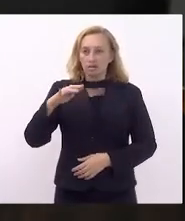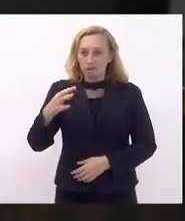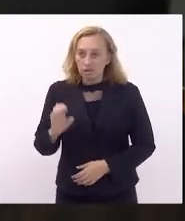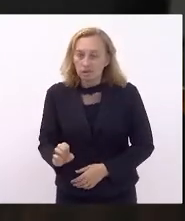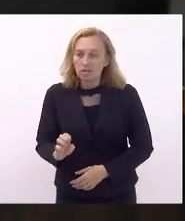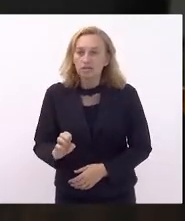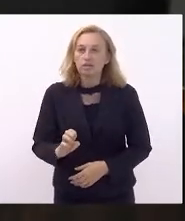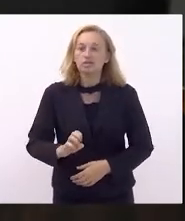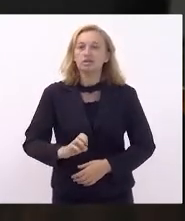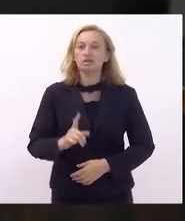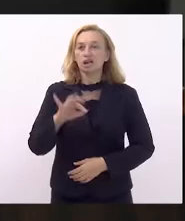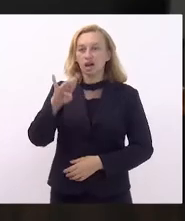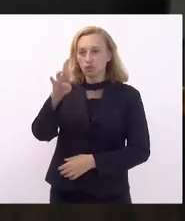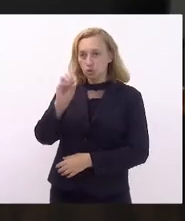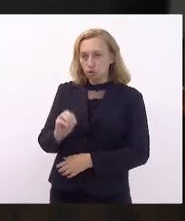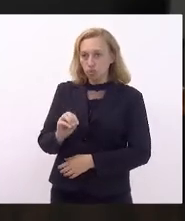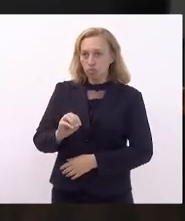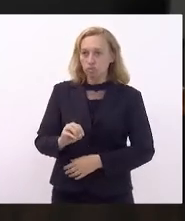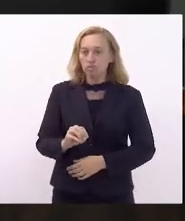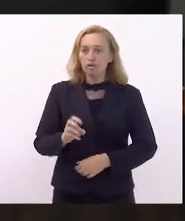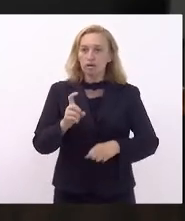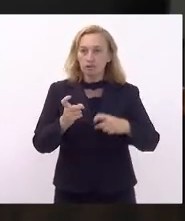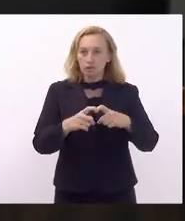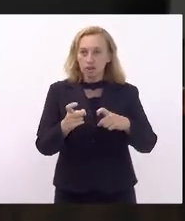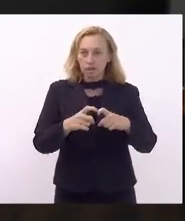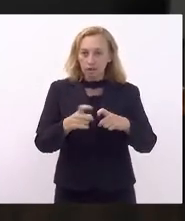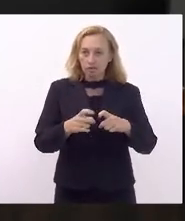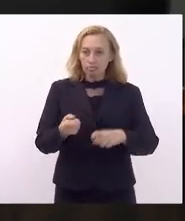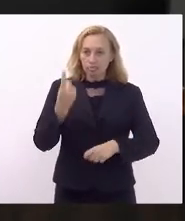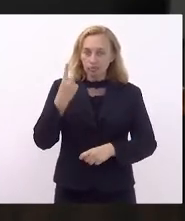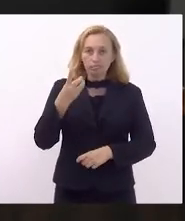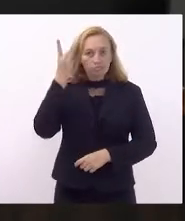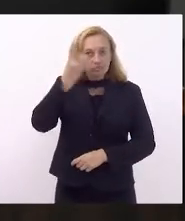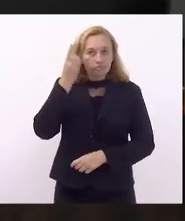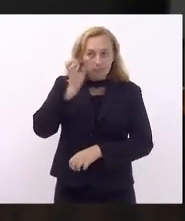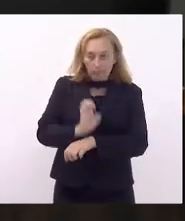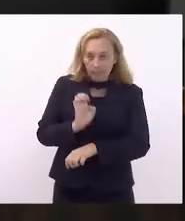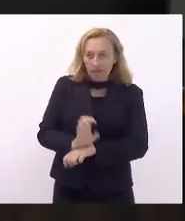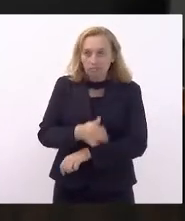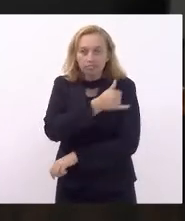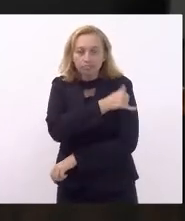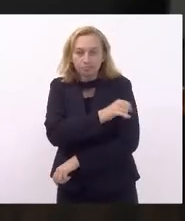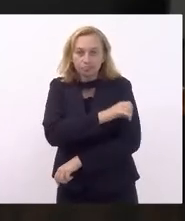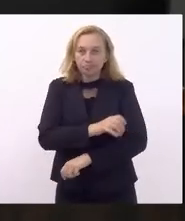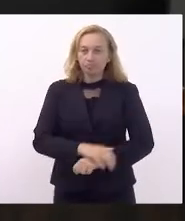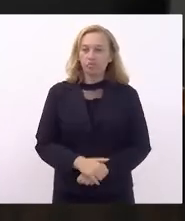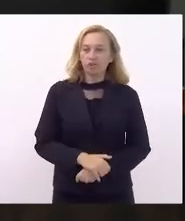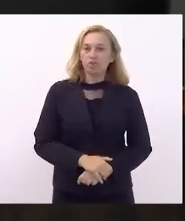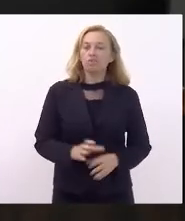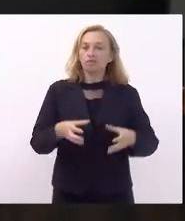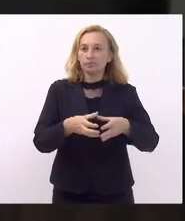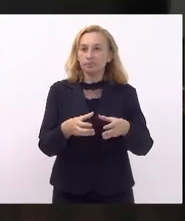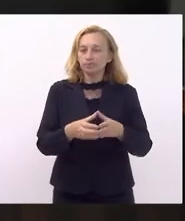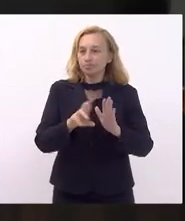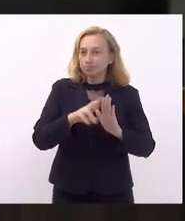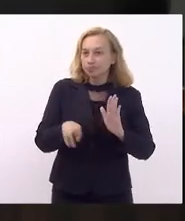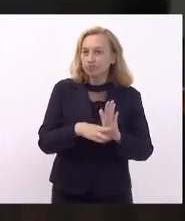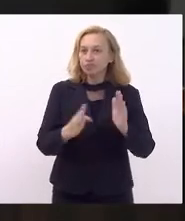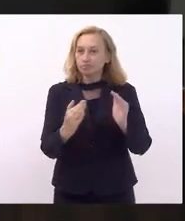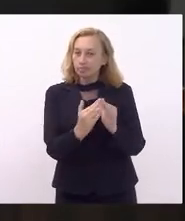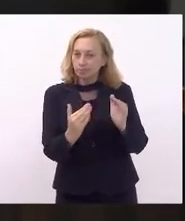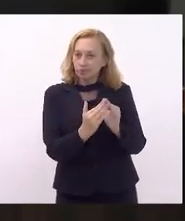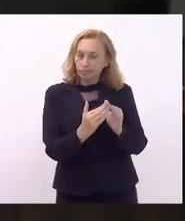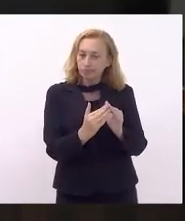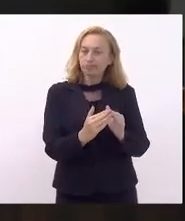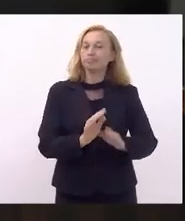José de Matos Julianelli, médico e ex-deputado estadual do Estado do Rio de Janeiro. Aparecida comissão de normas internas